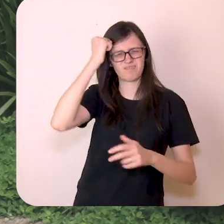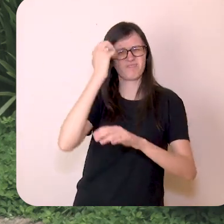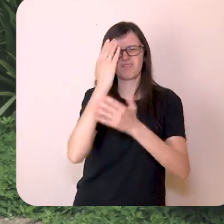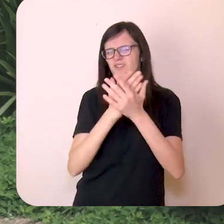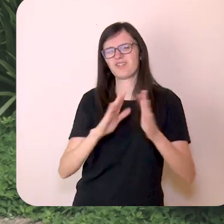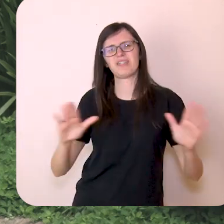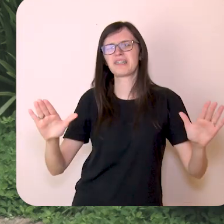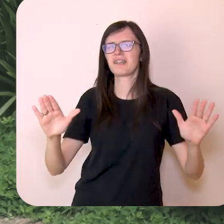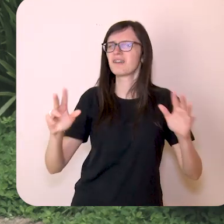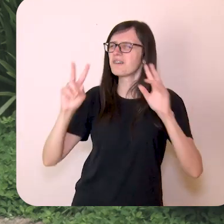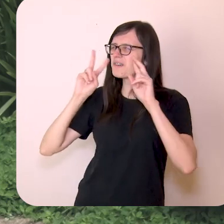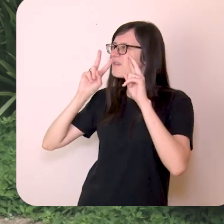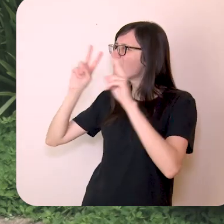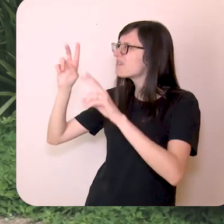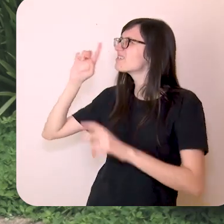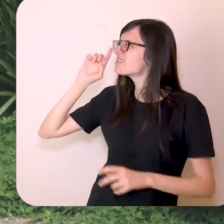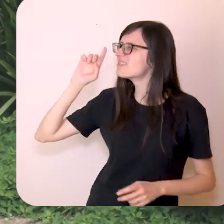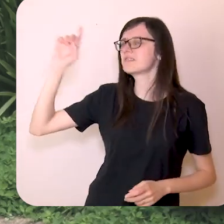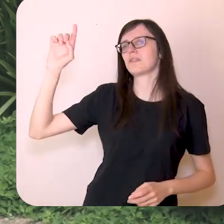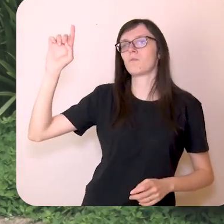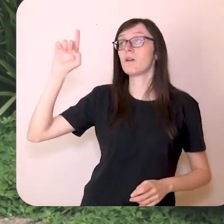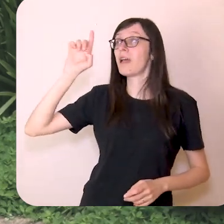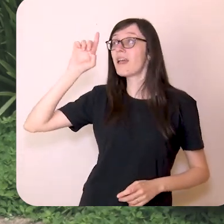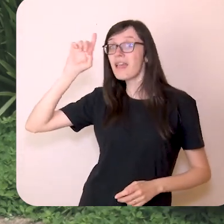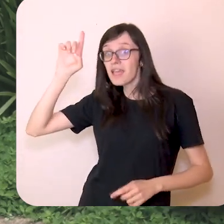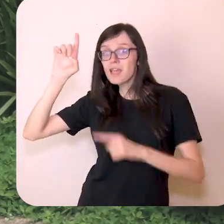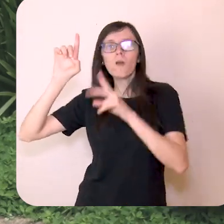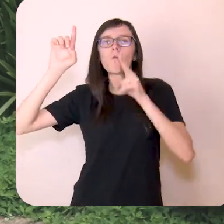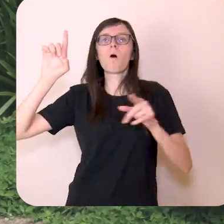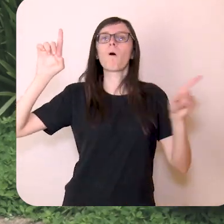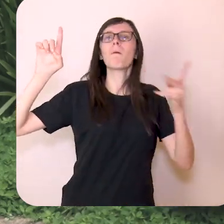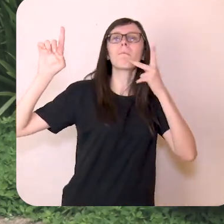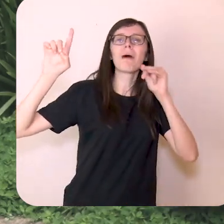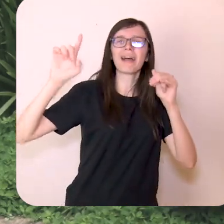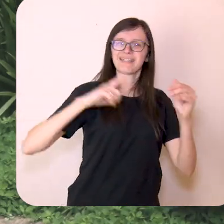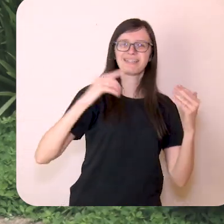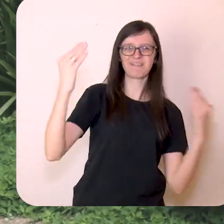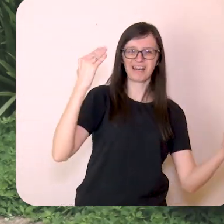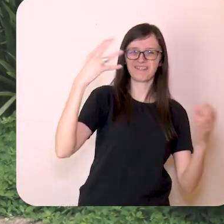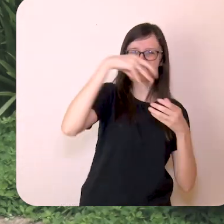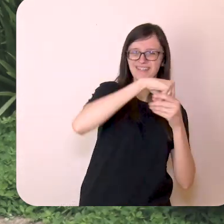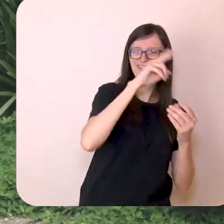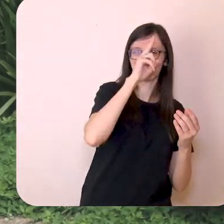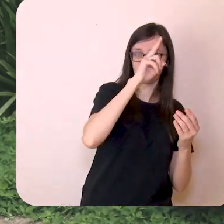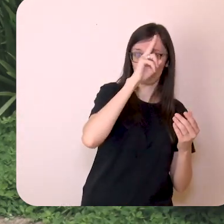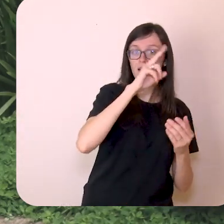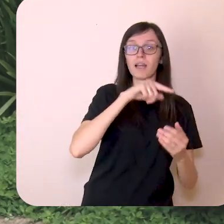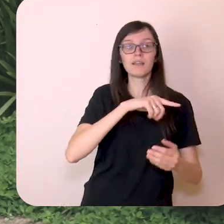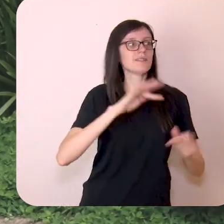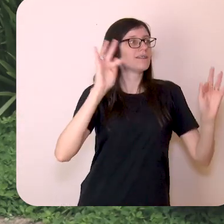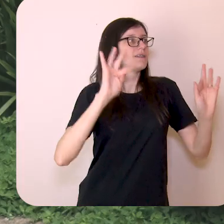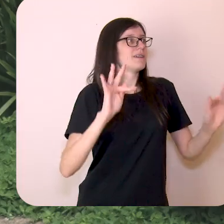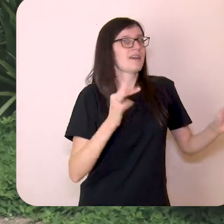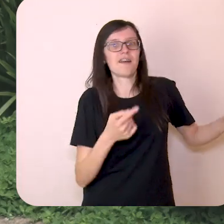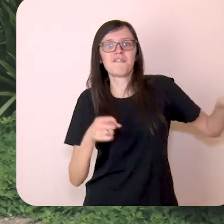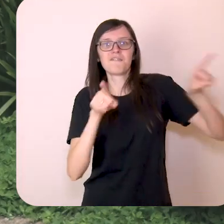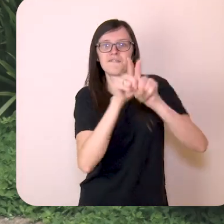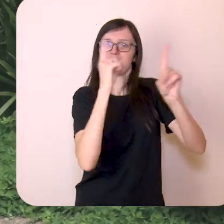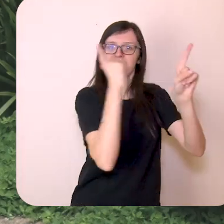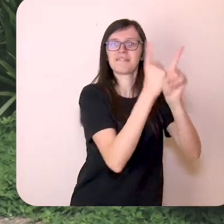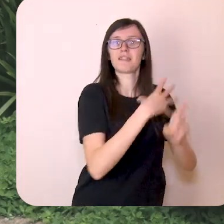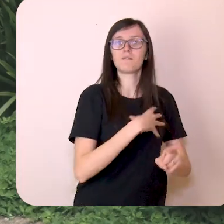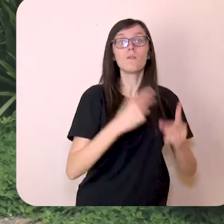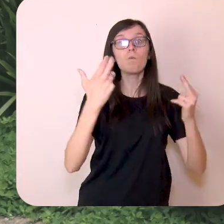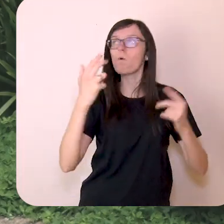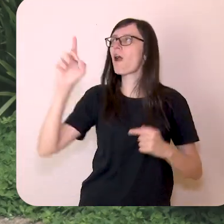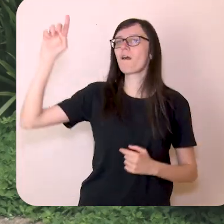Arrependa Se volte para Deus Entenda que ele, como esse pai, se alegra quando um filho volta